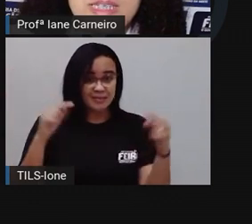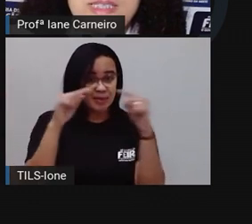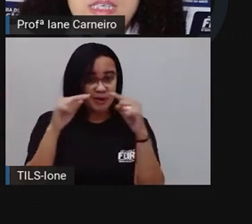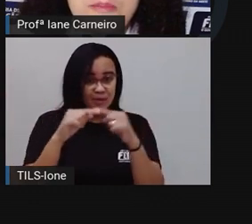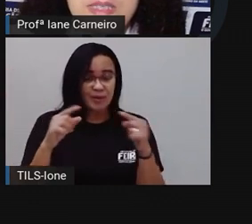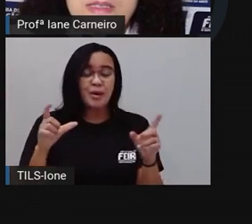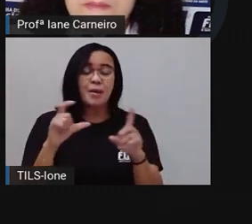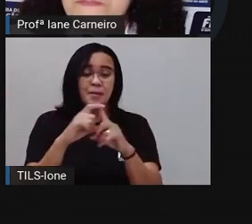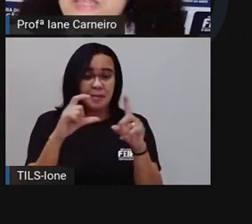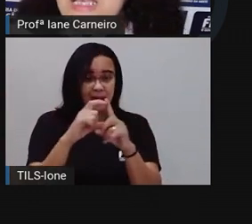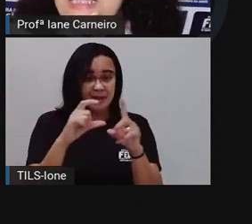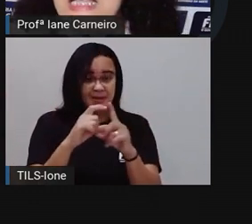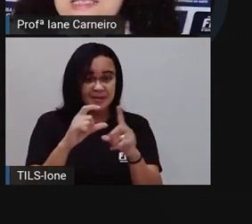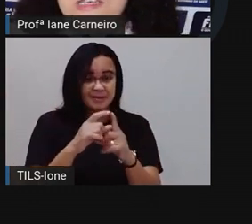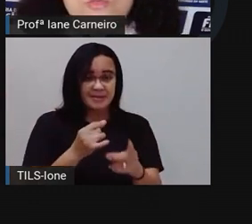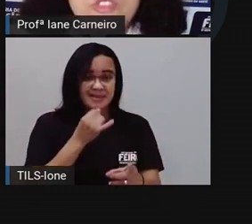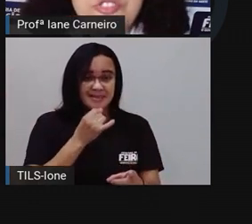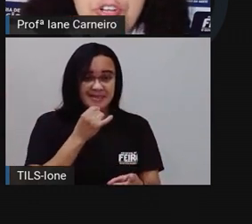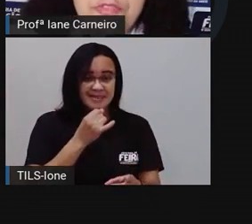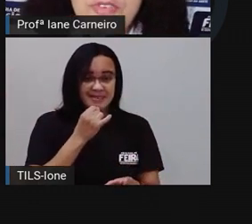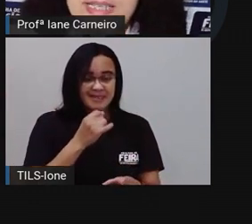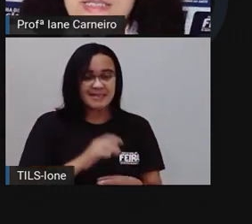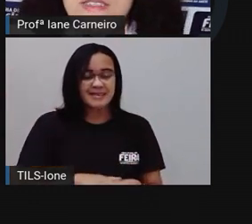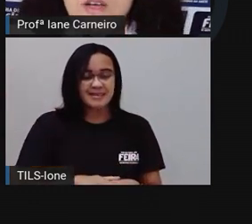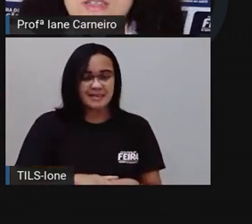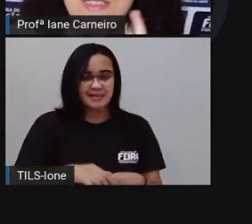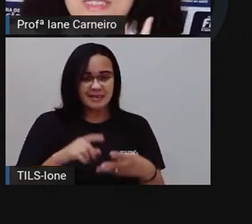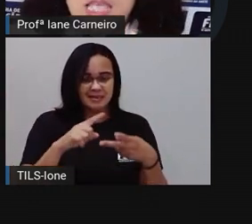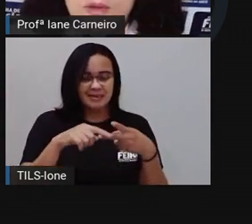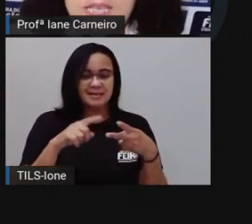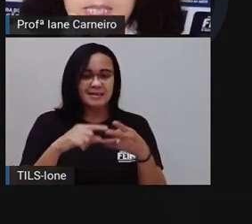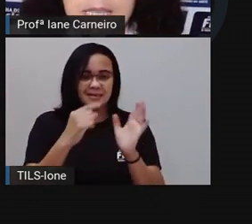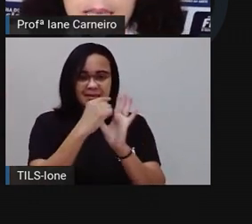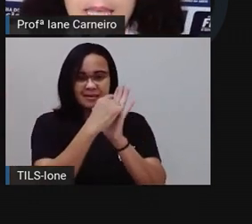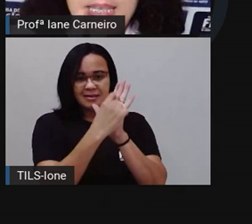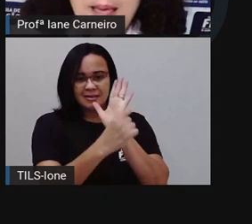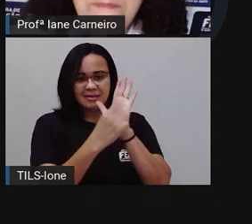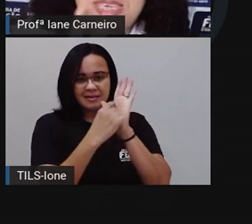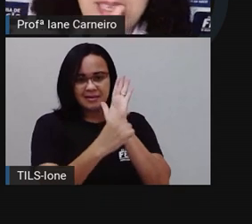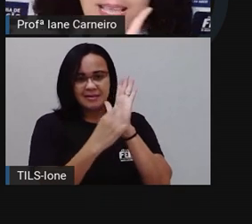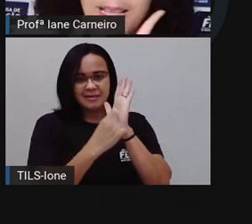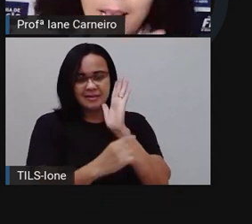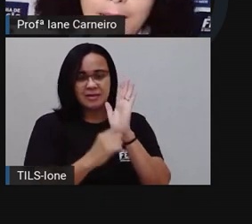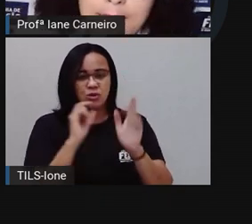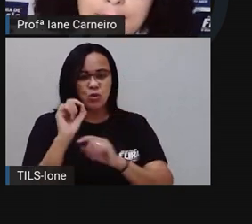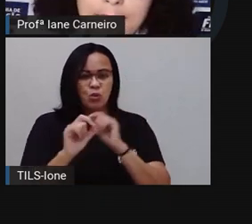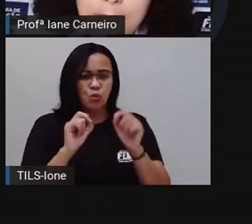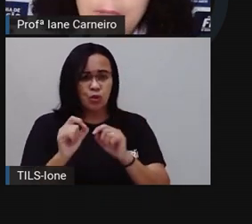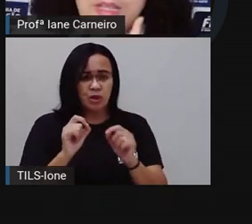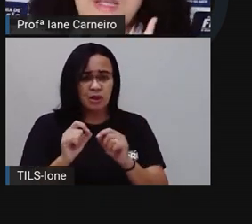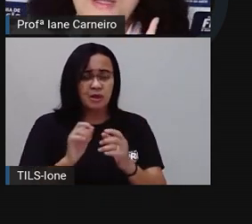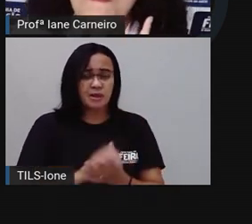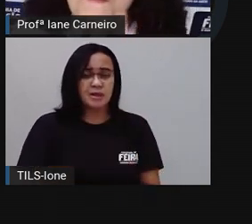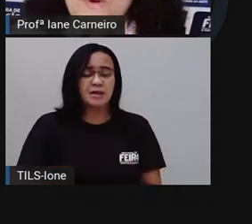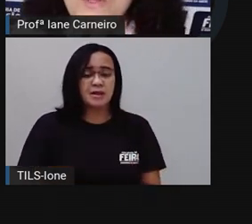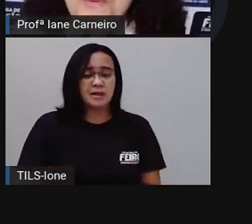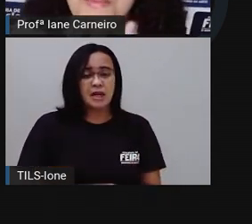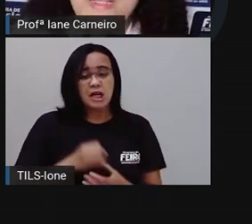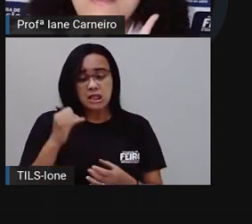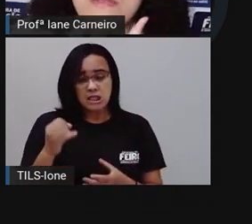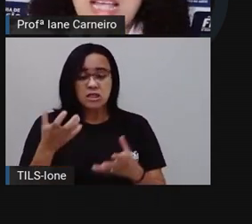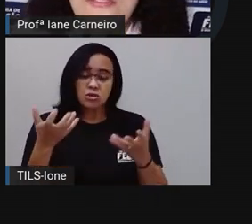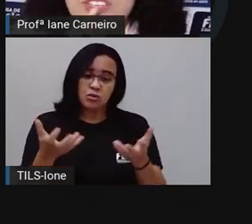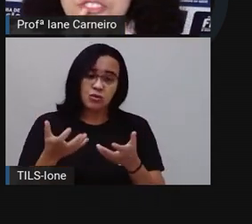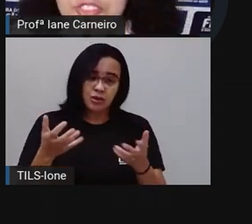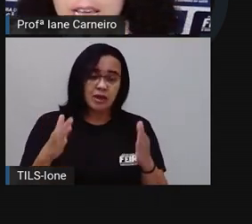Outras rimas. Na segunda estrofe, fala assim, Se eu quiser, na minha casa, ponho